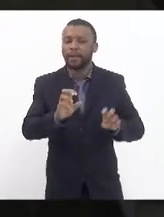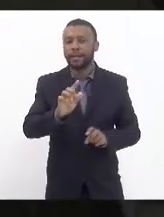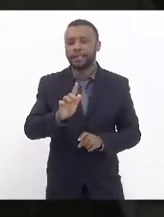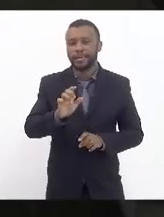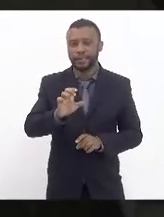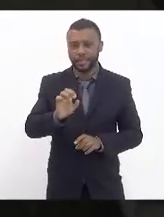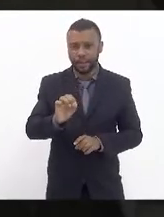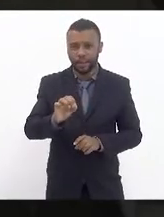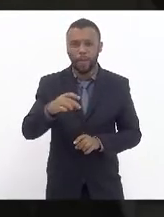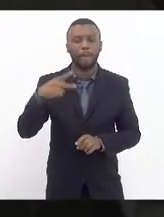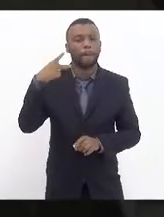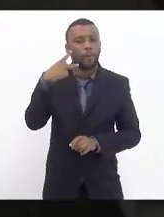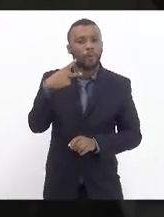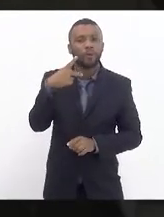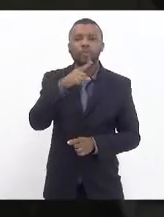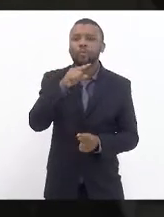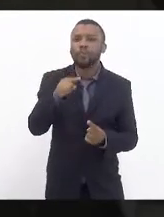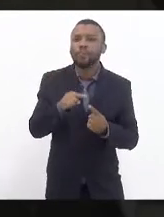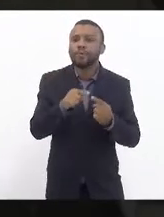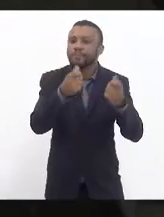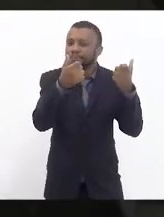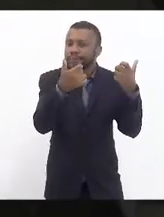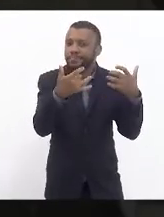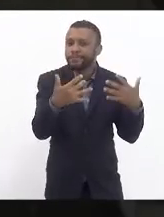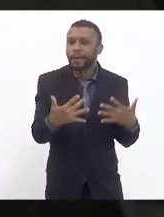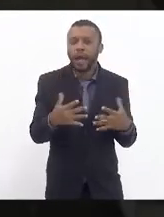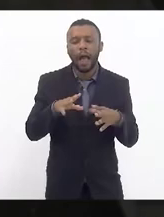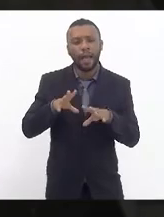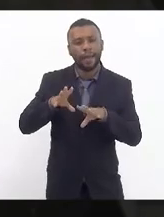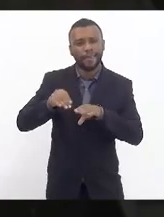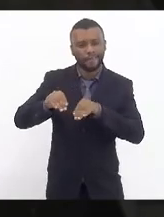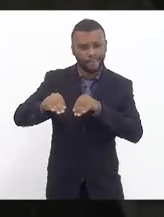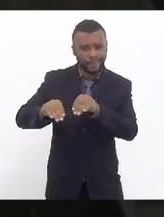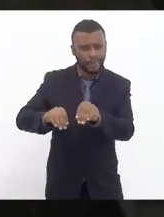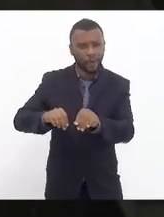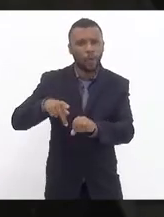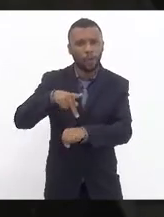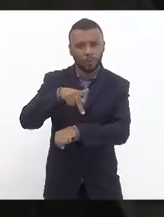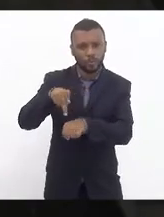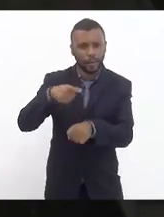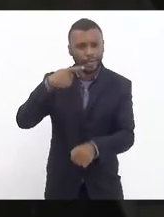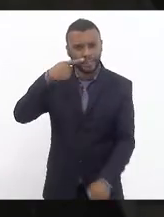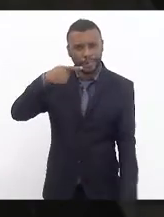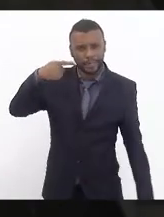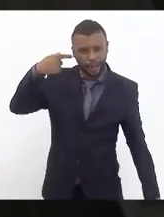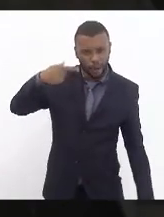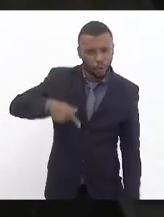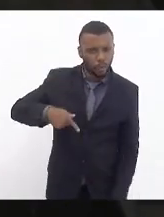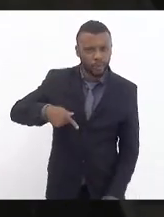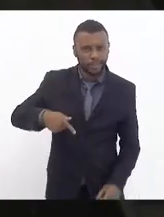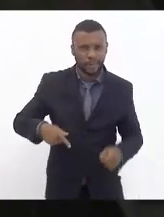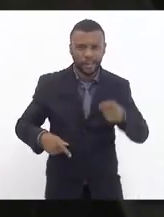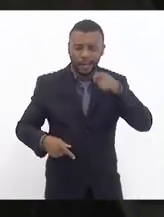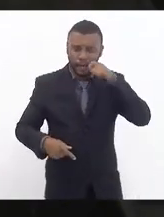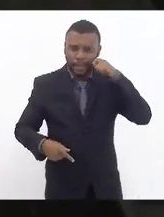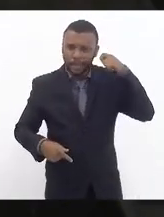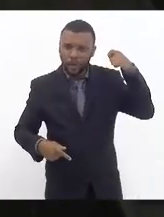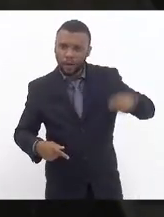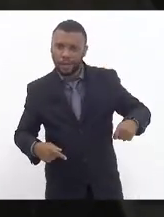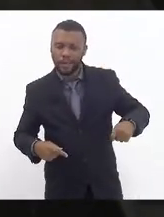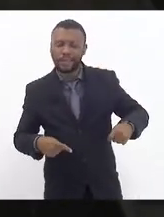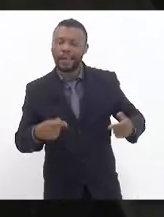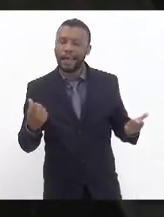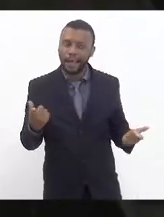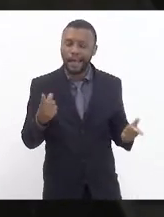para justificar a invasão da Rússia na Ucrânia, é de